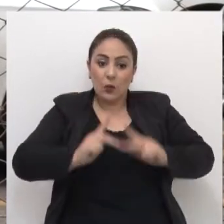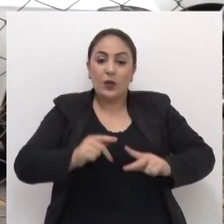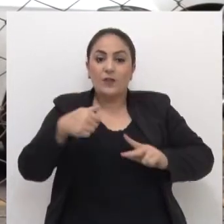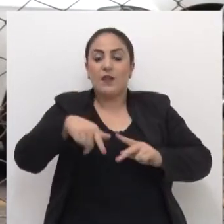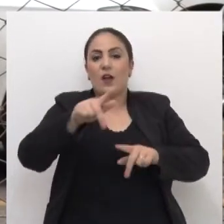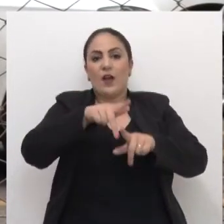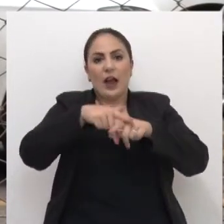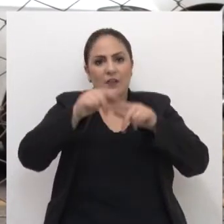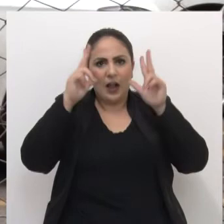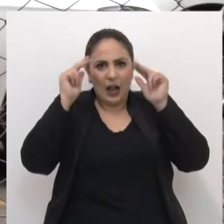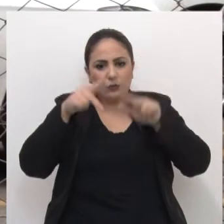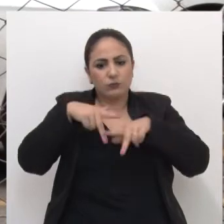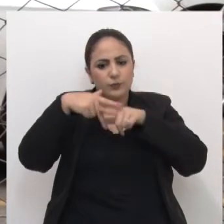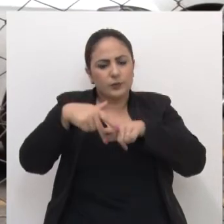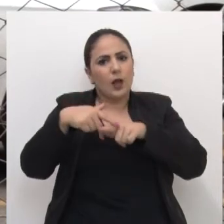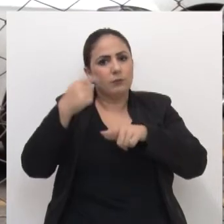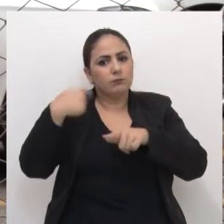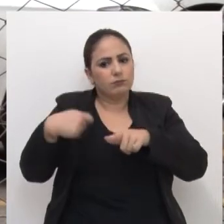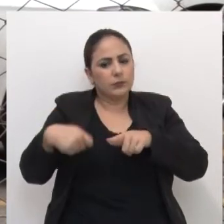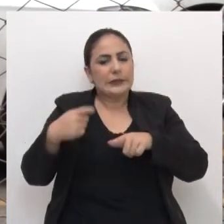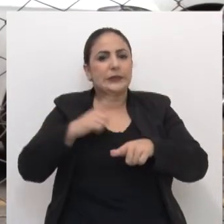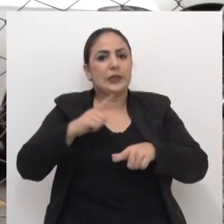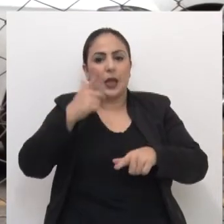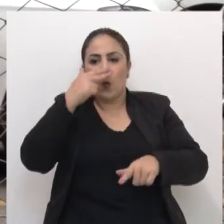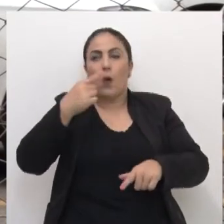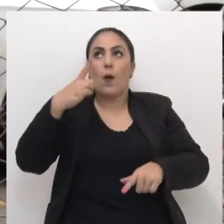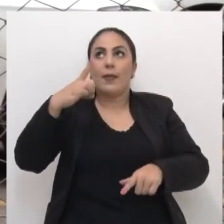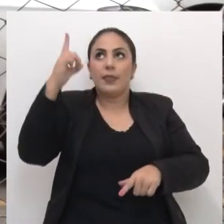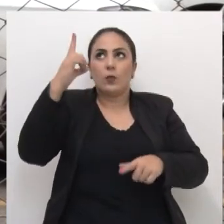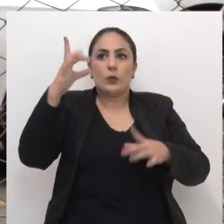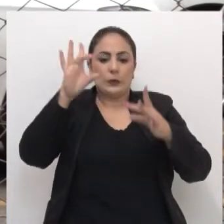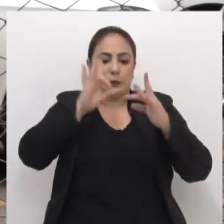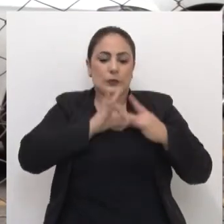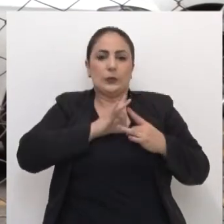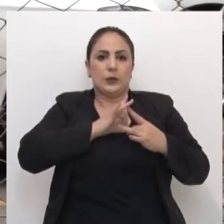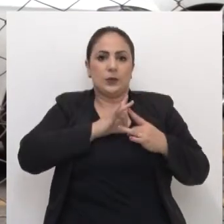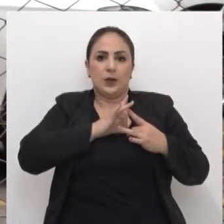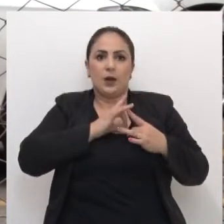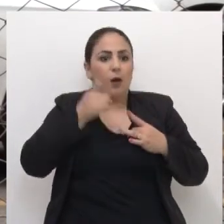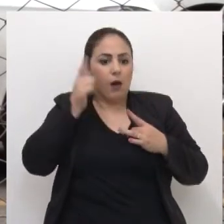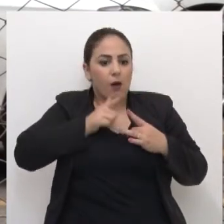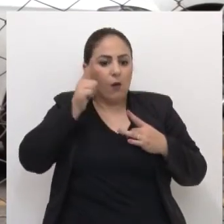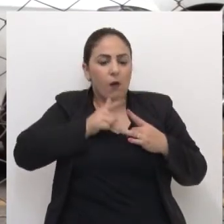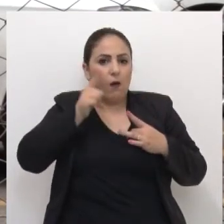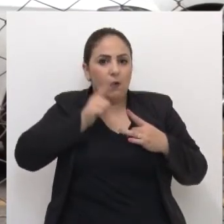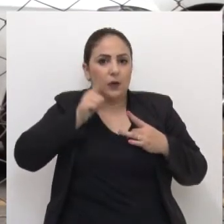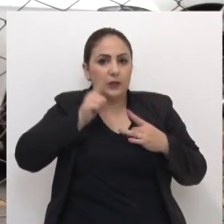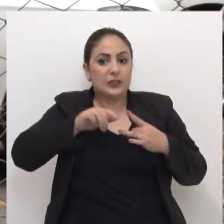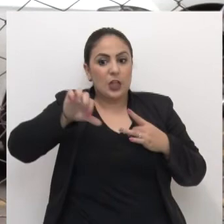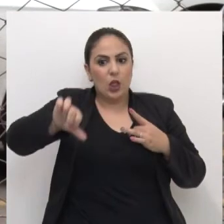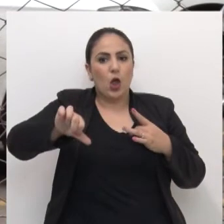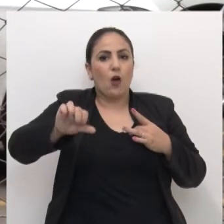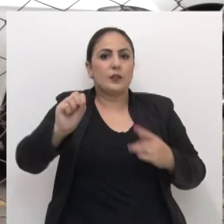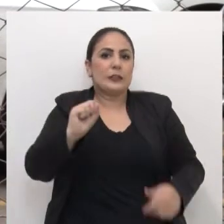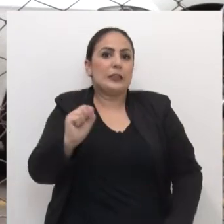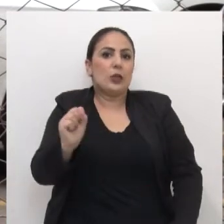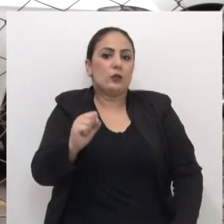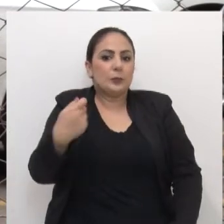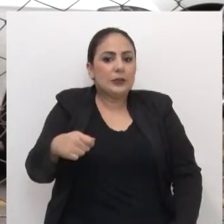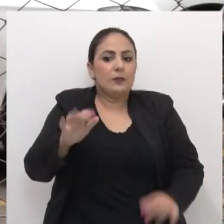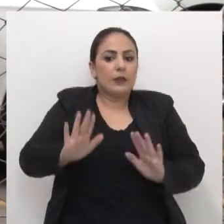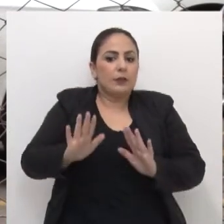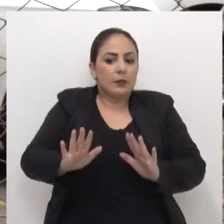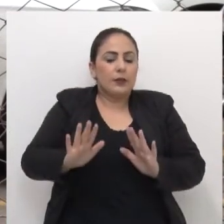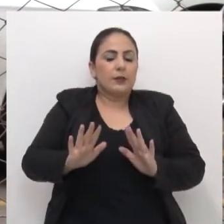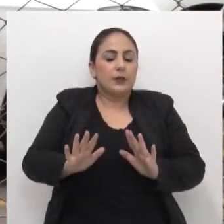pra cima de um cavalo, eles têm que ter Deus no coração, porque pra aguentar ali aqueles nove segundos que